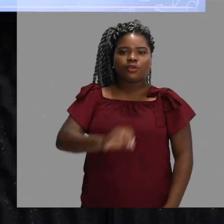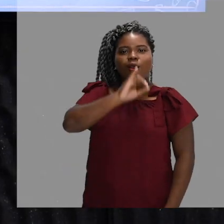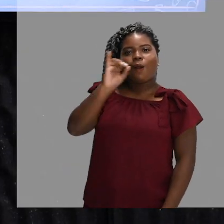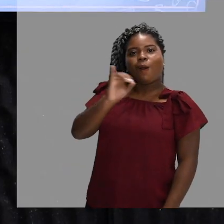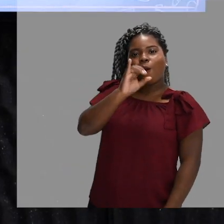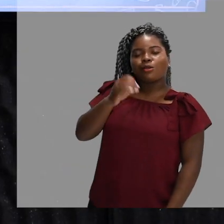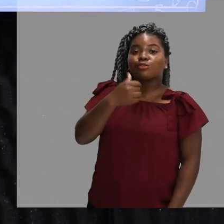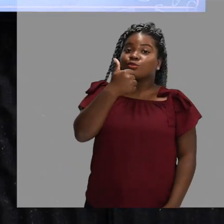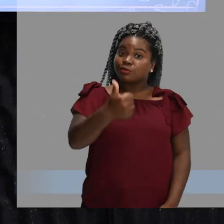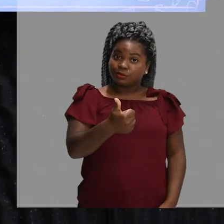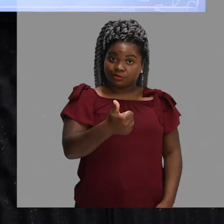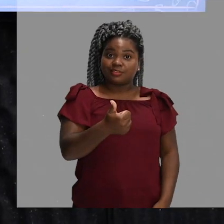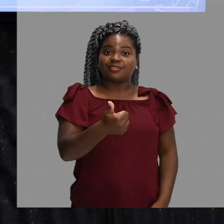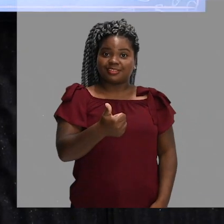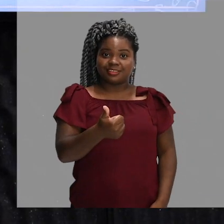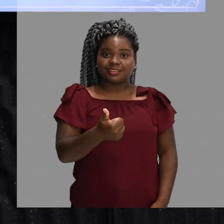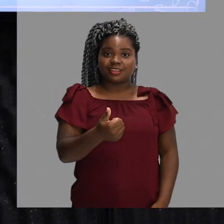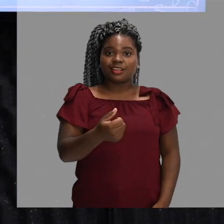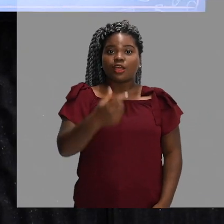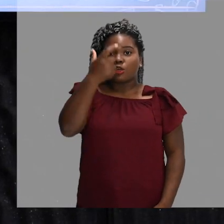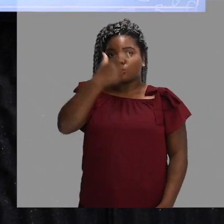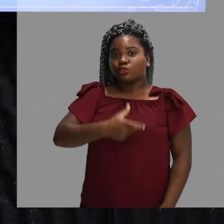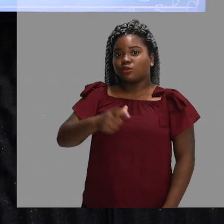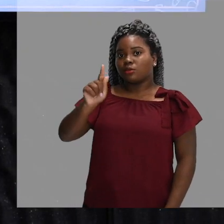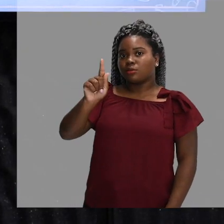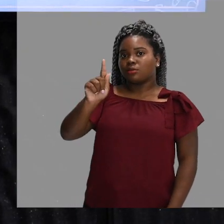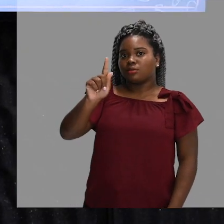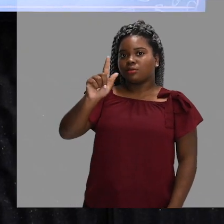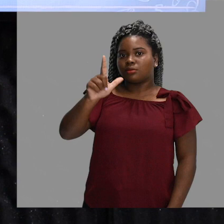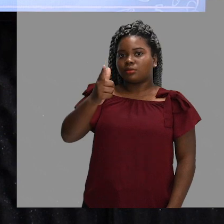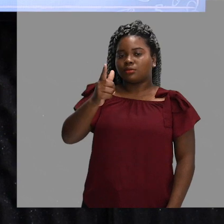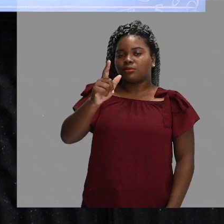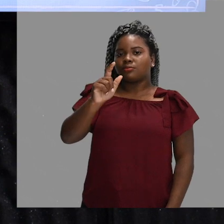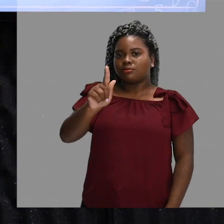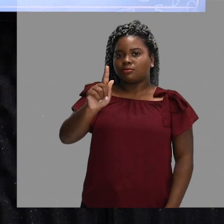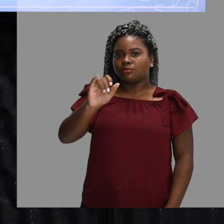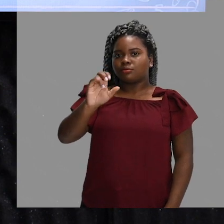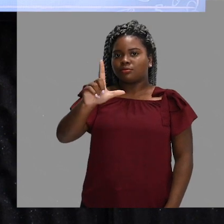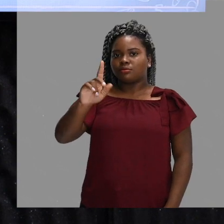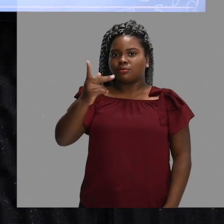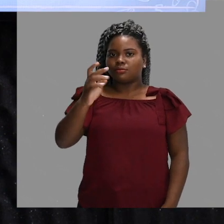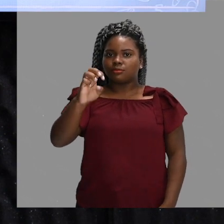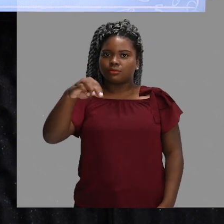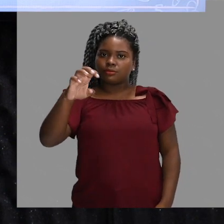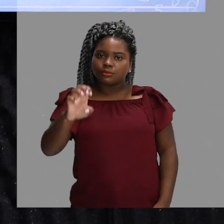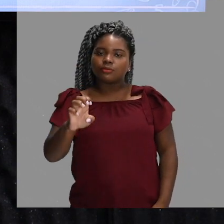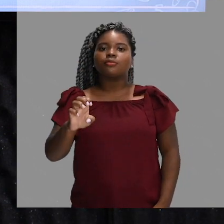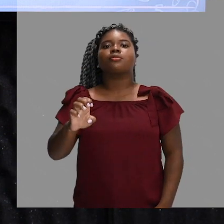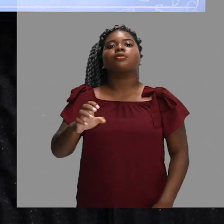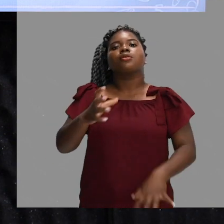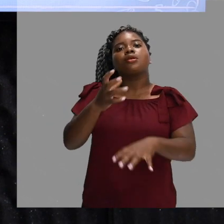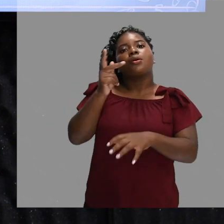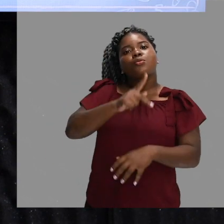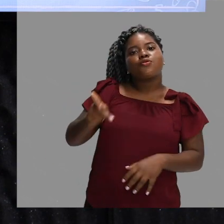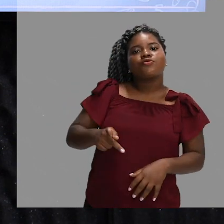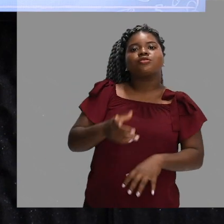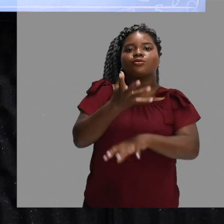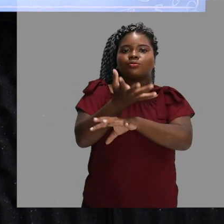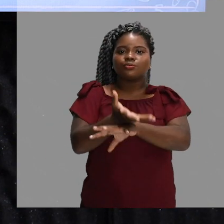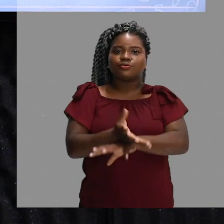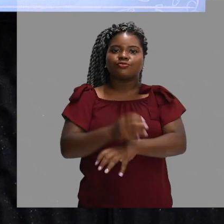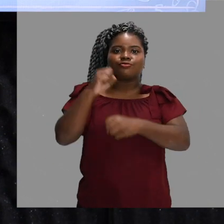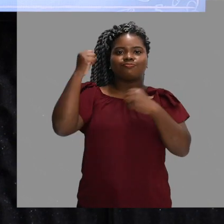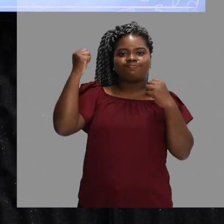Olá, galerinha, tudo bem com vocês? Sou Guilherme Campos, professor de Educação Física da Rede Estadual do Maranhão e hoje no nosso projeto